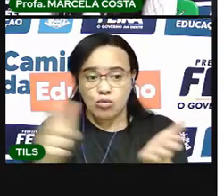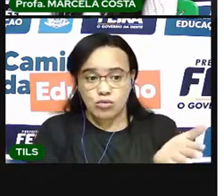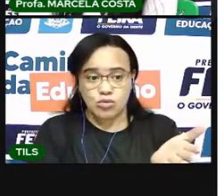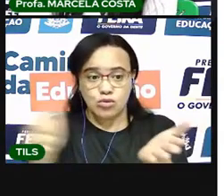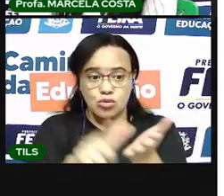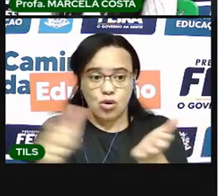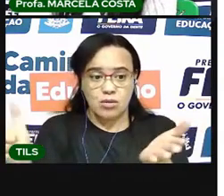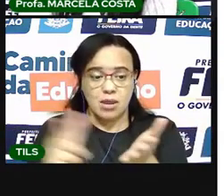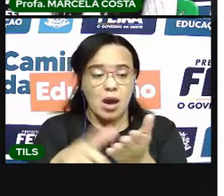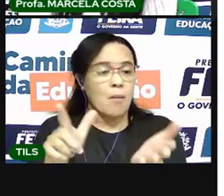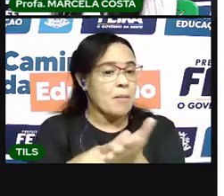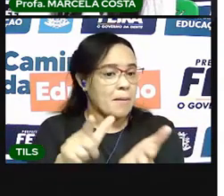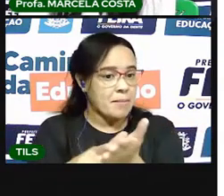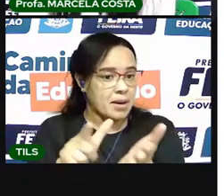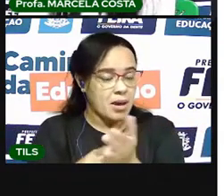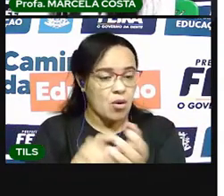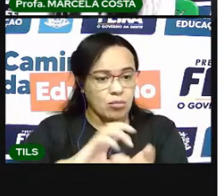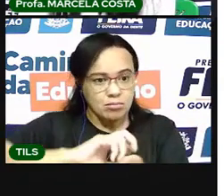usado.